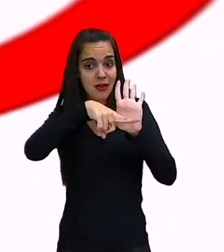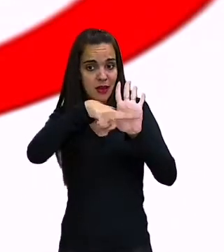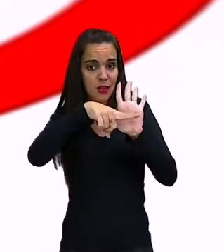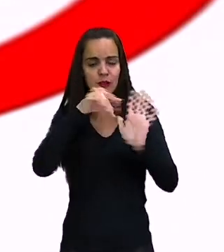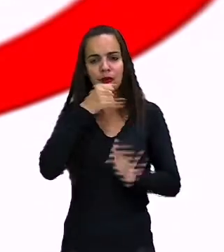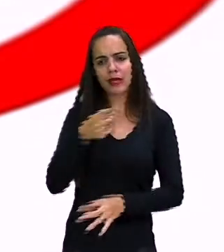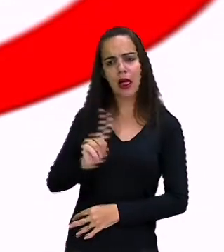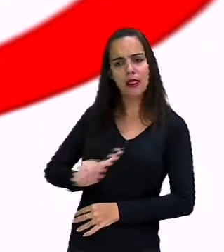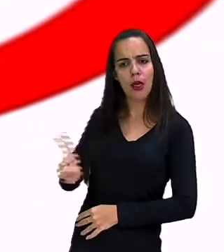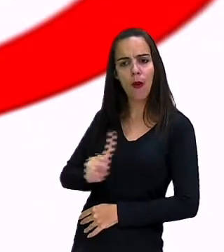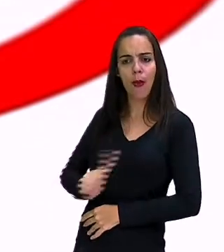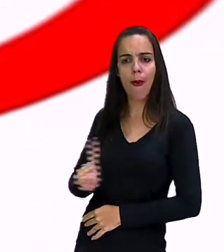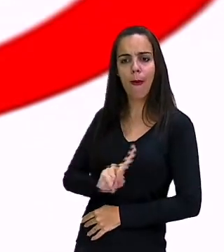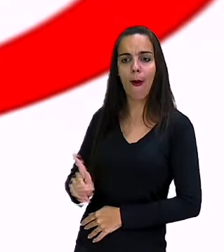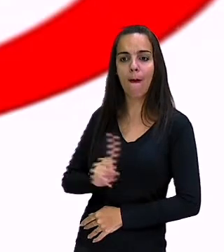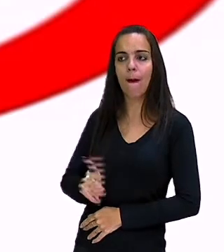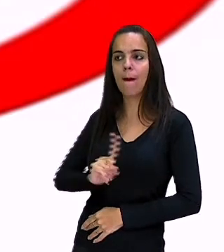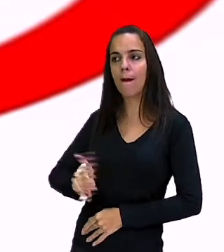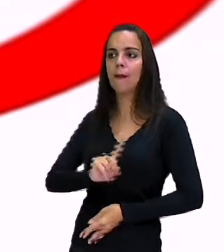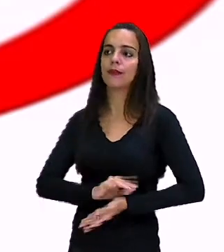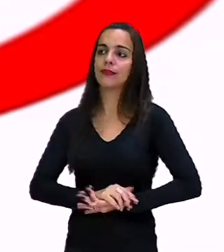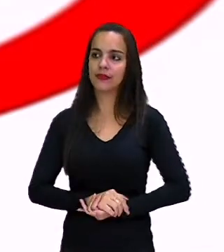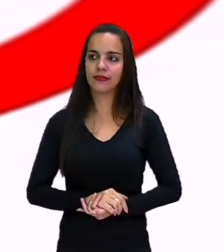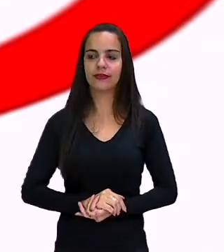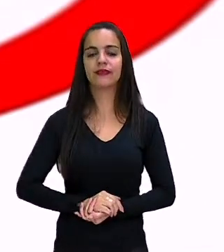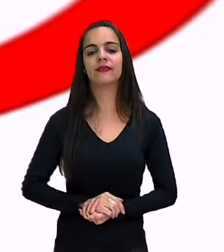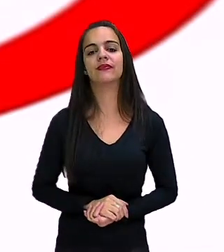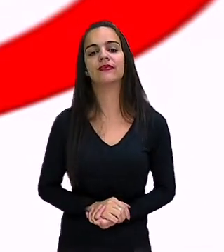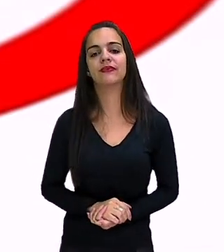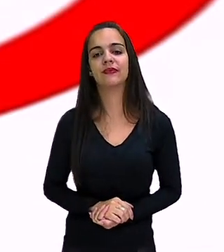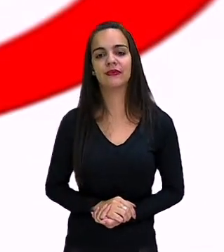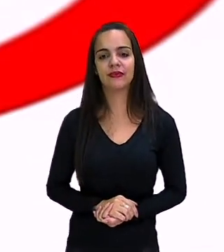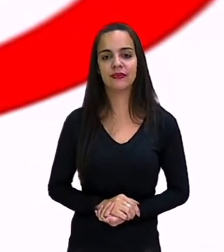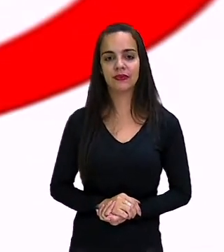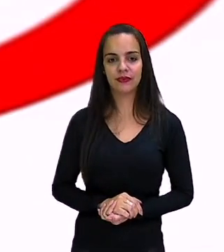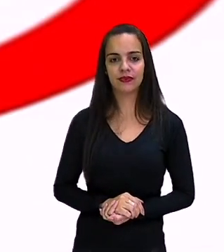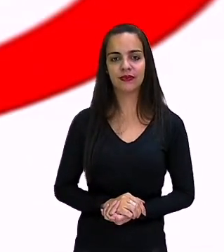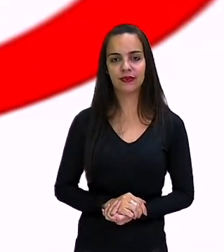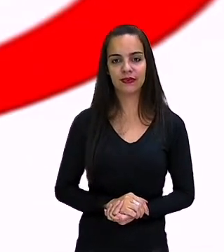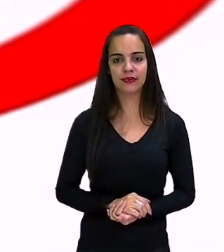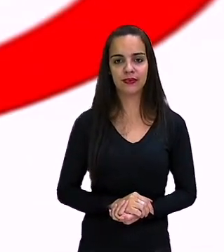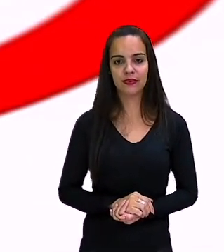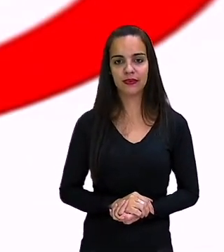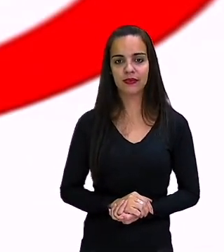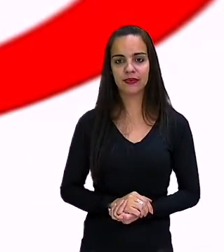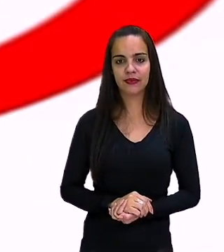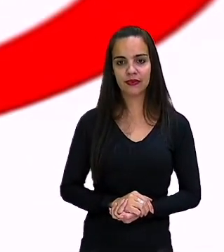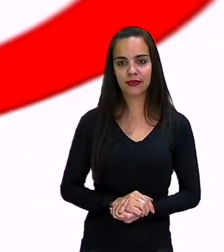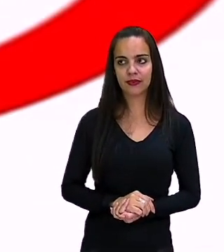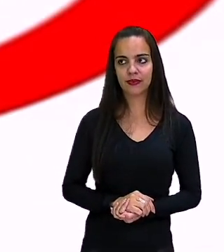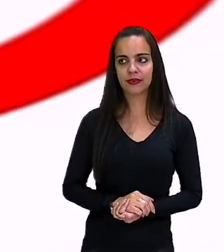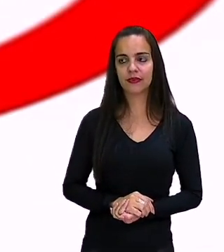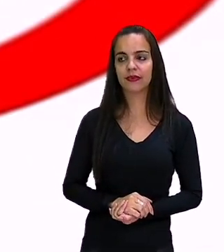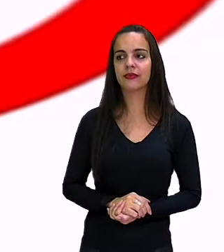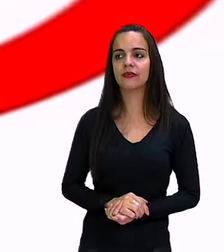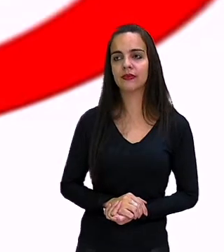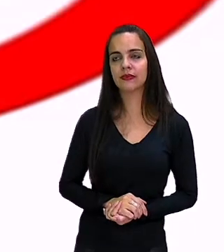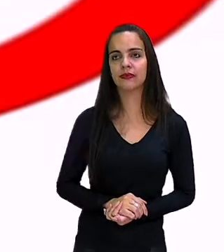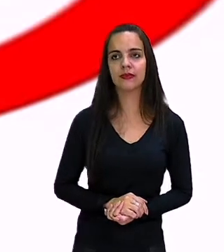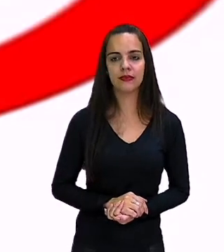dessa frase. You don't have to follow your parents'